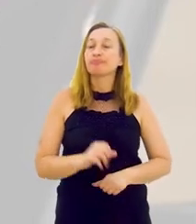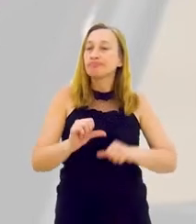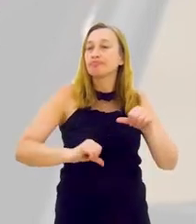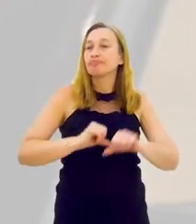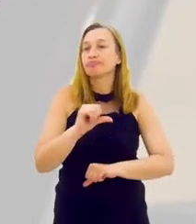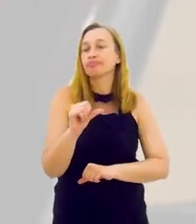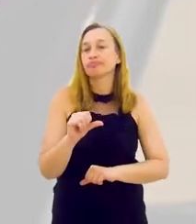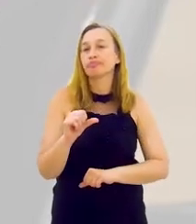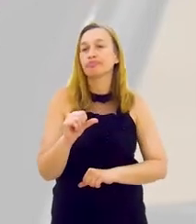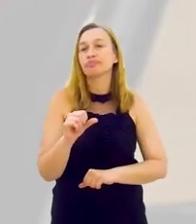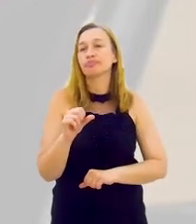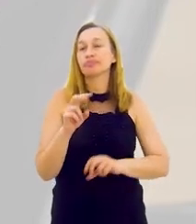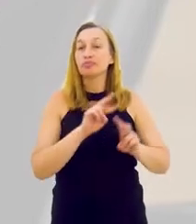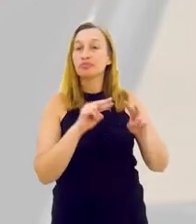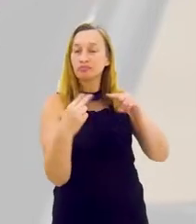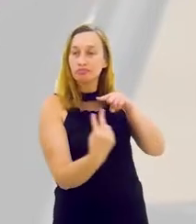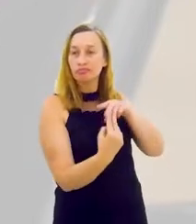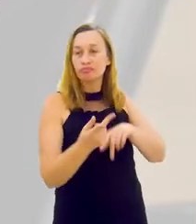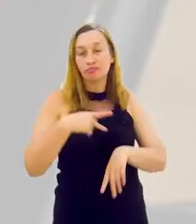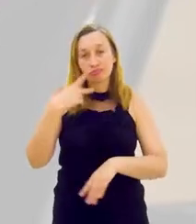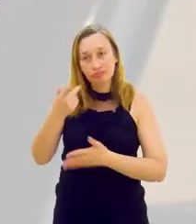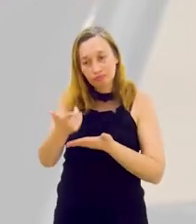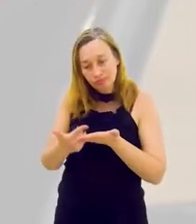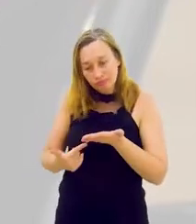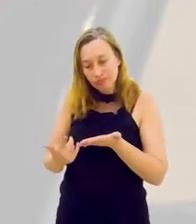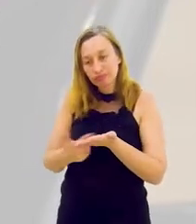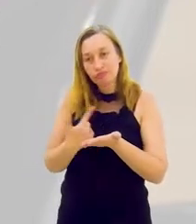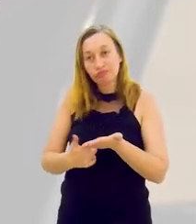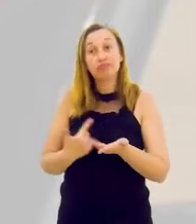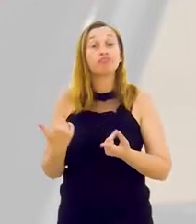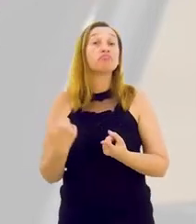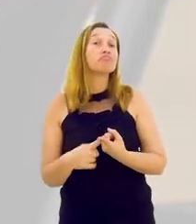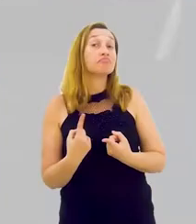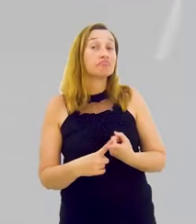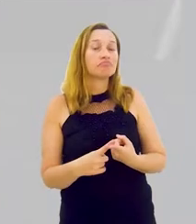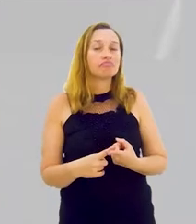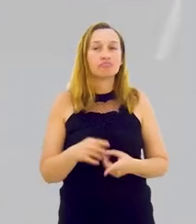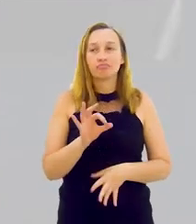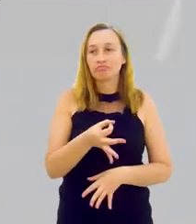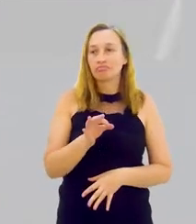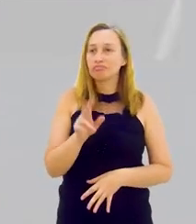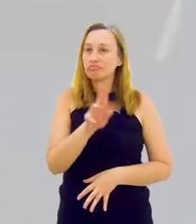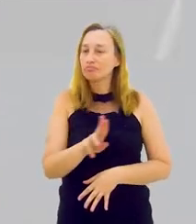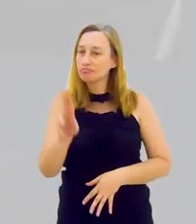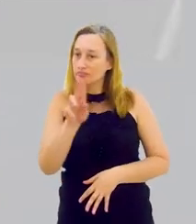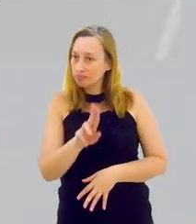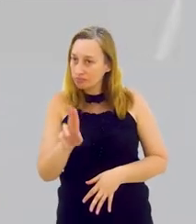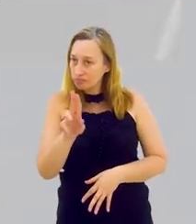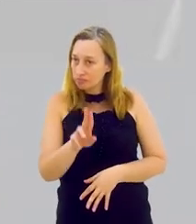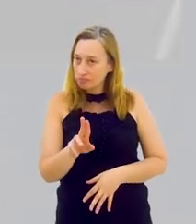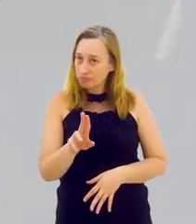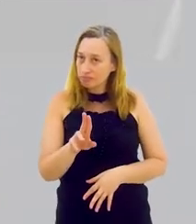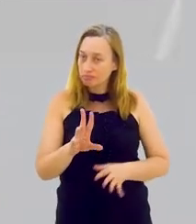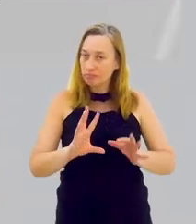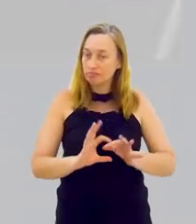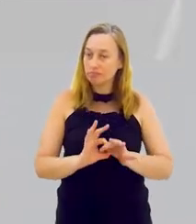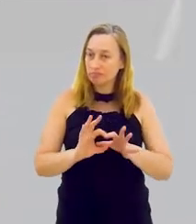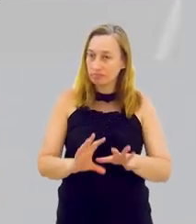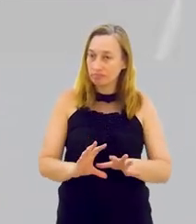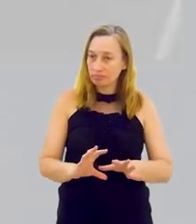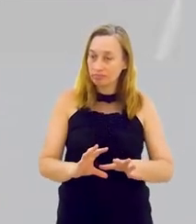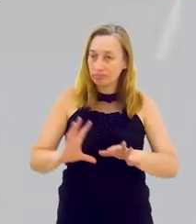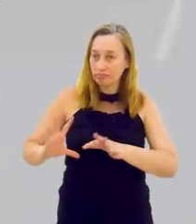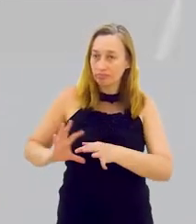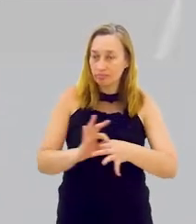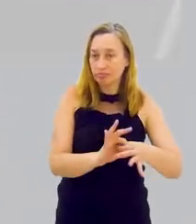o mínimo de transformação digital. Isso eu falo lá no livro. Por quê? Para a gente exatamente usar os recursos que